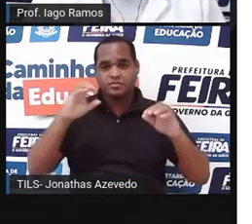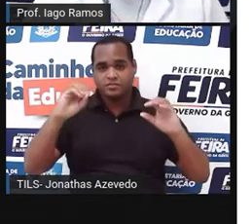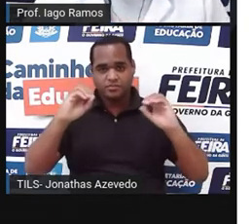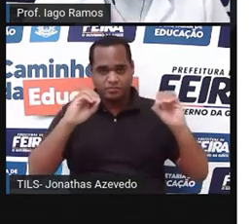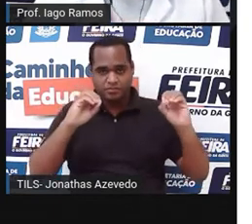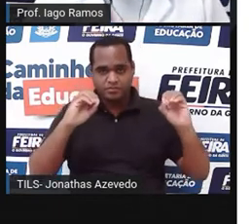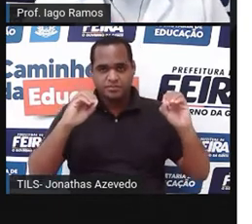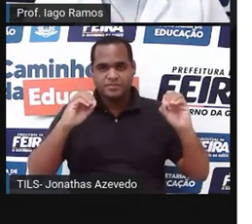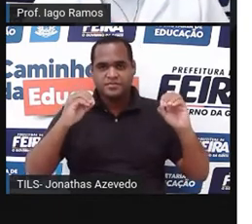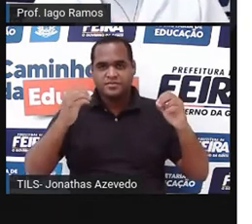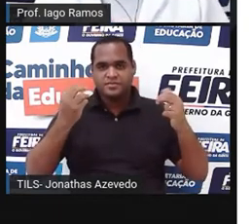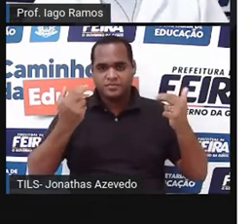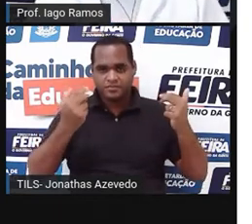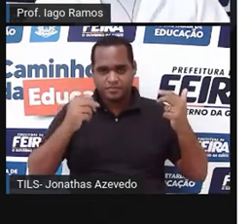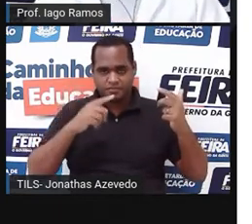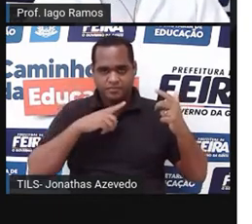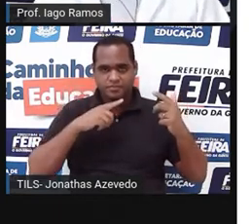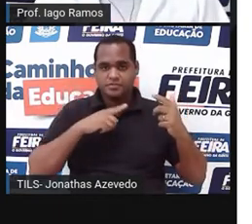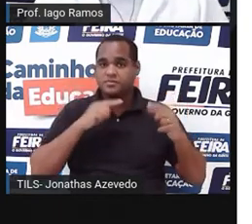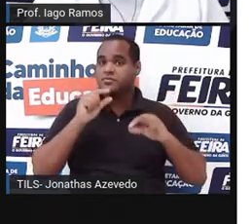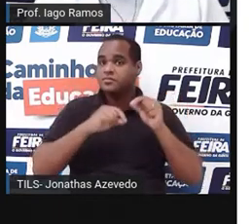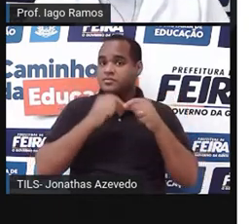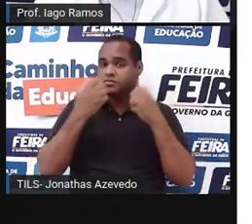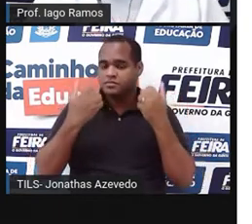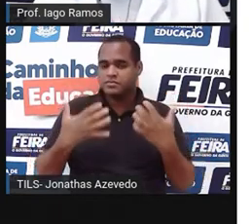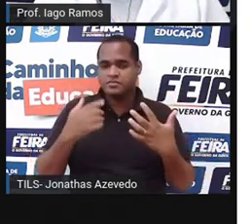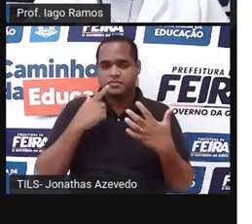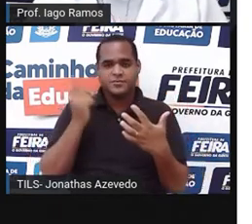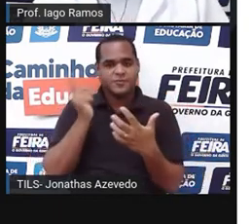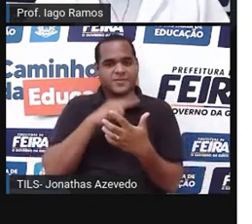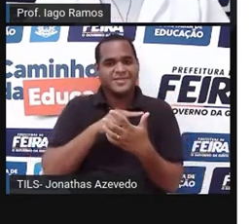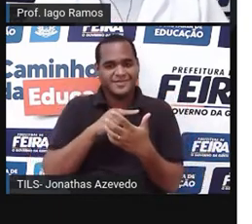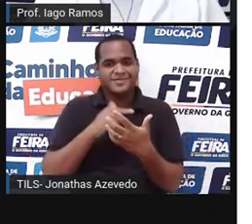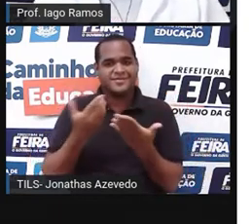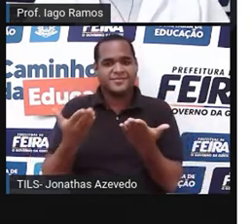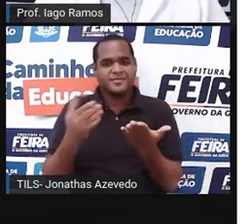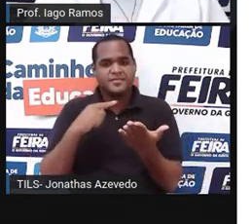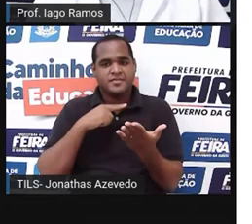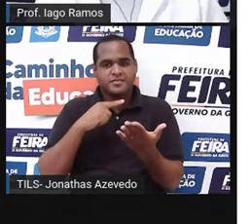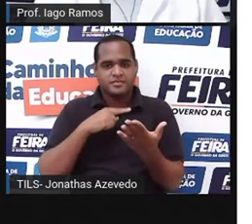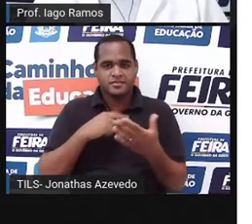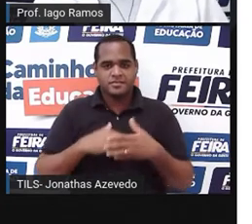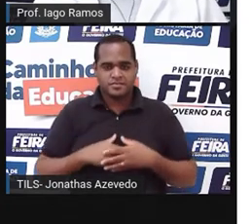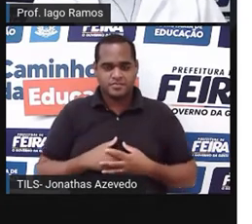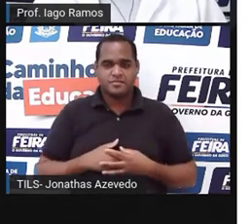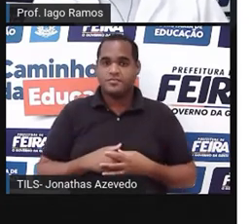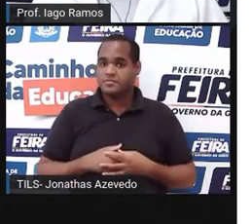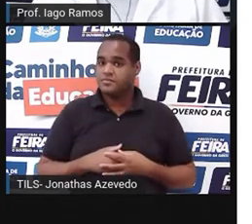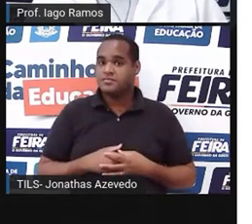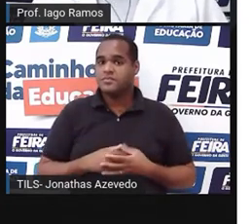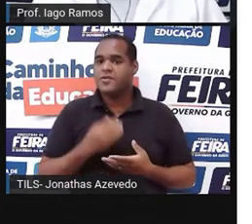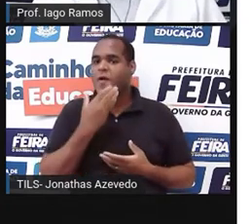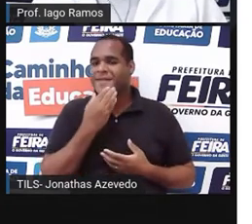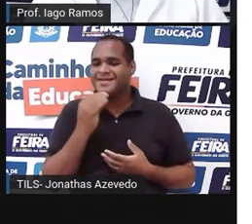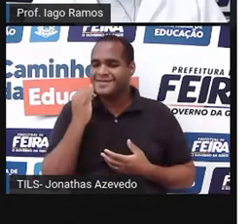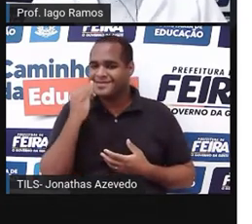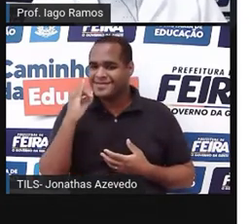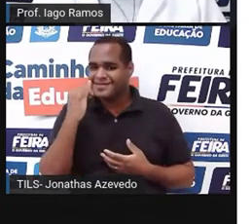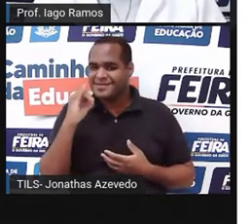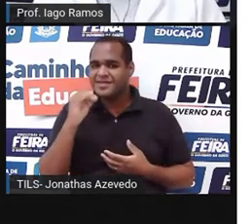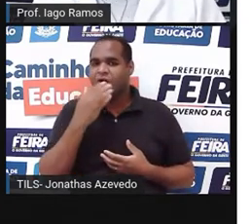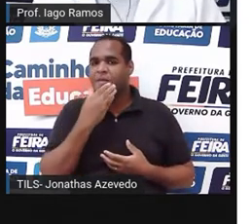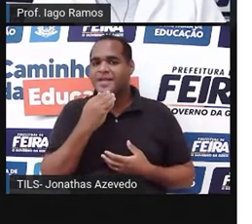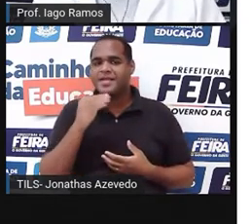0x0 no tempo de prorrogação. Foi para pênaltis, tá bom? E o jogador da Itália, chamado